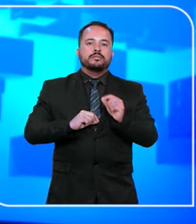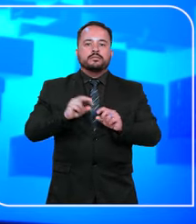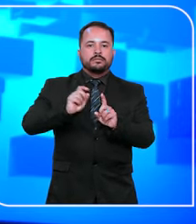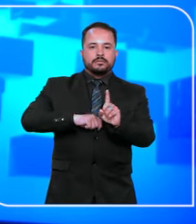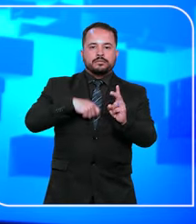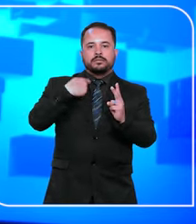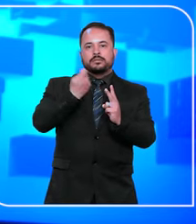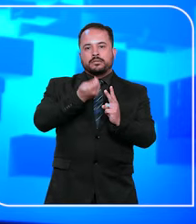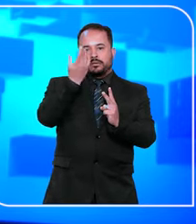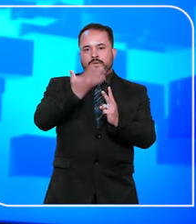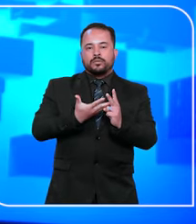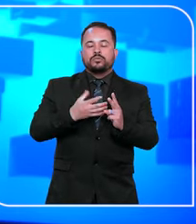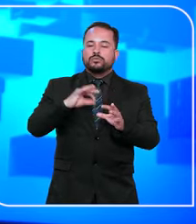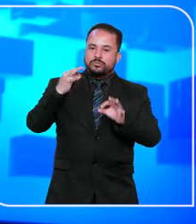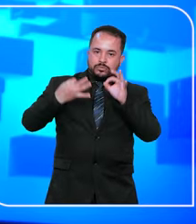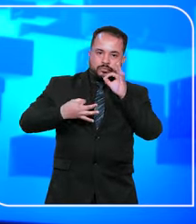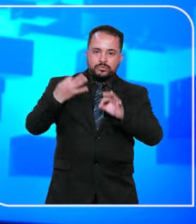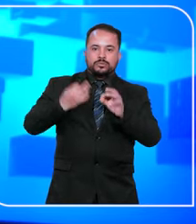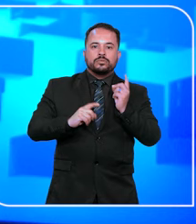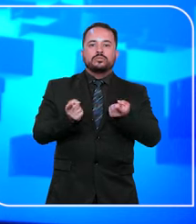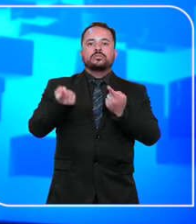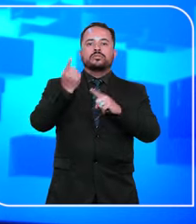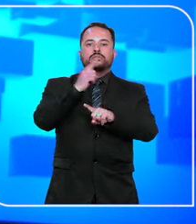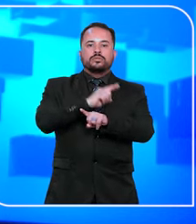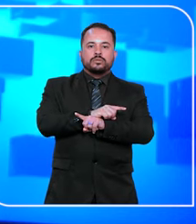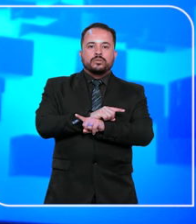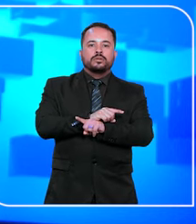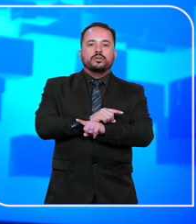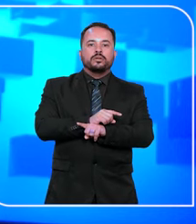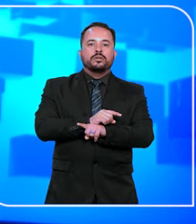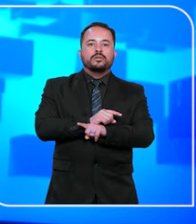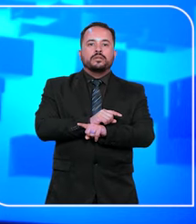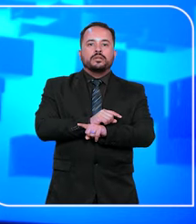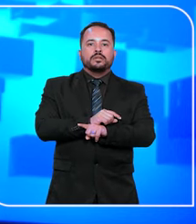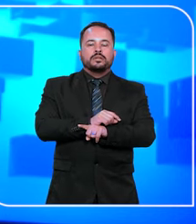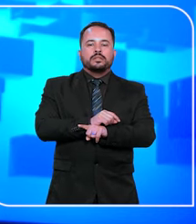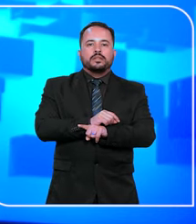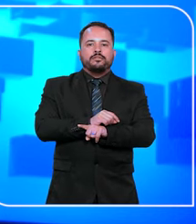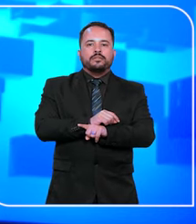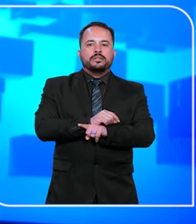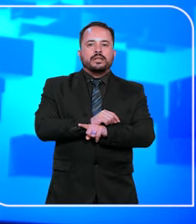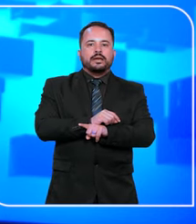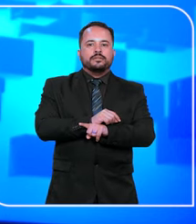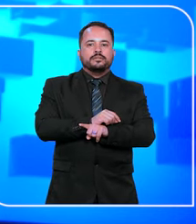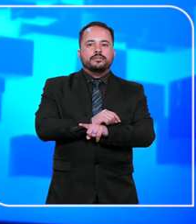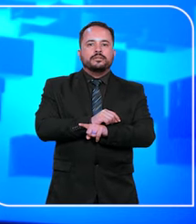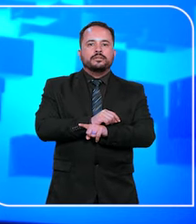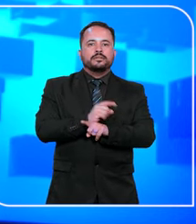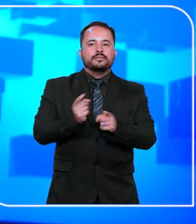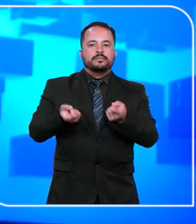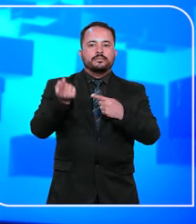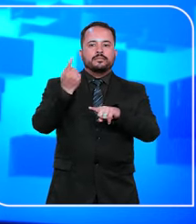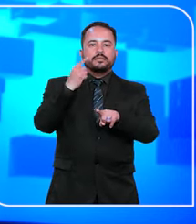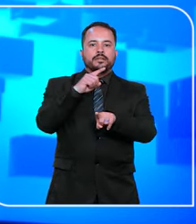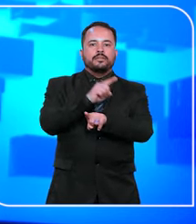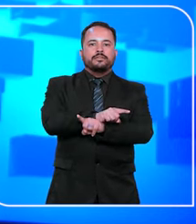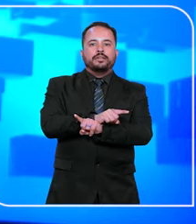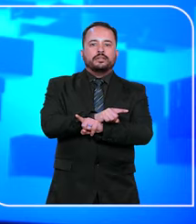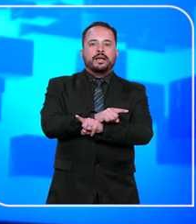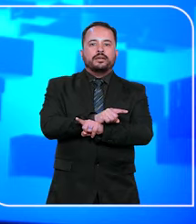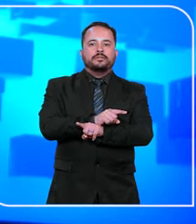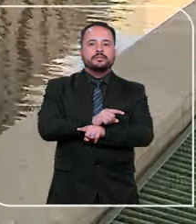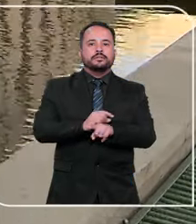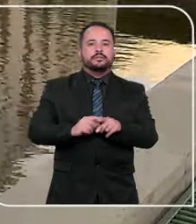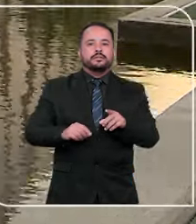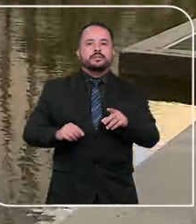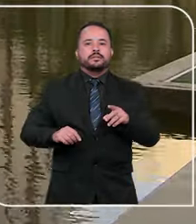o pedido das partes, o juiz pode converter o inventário para um rito mais simples. Isso foi o que decidiu a terceira